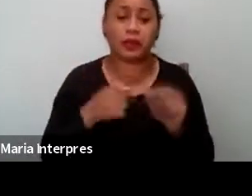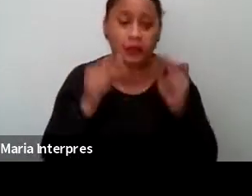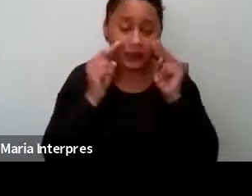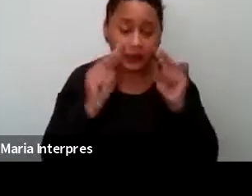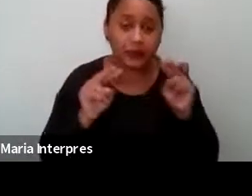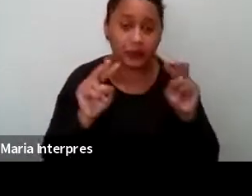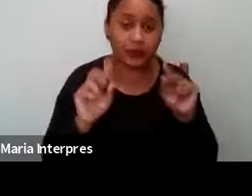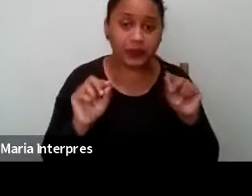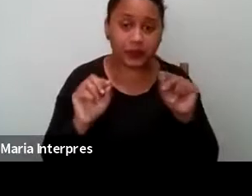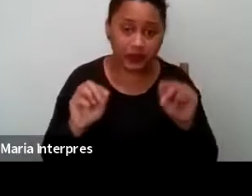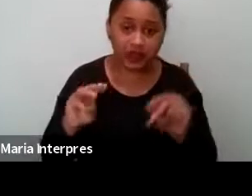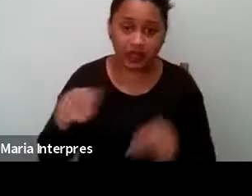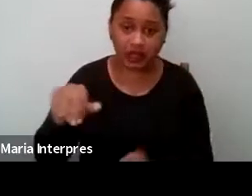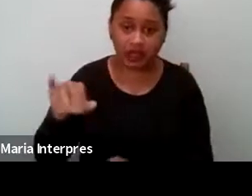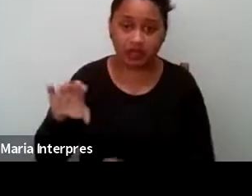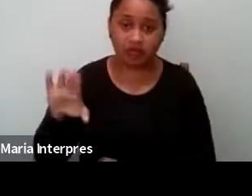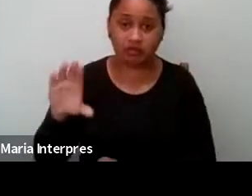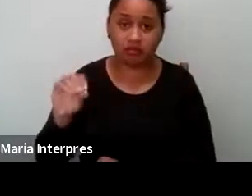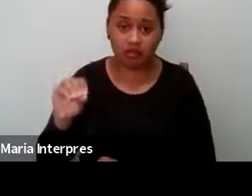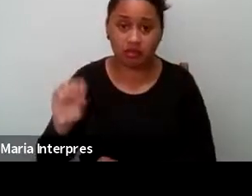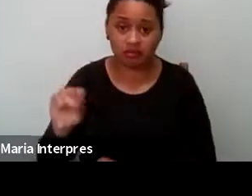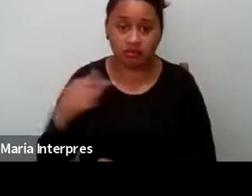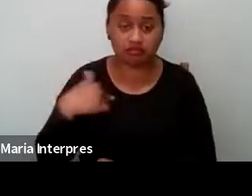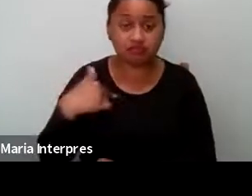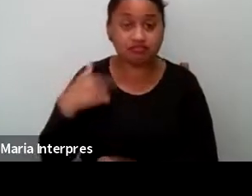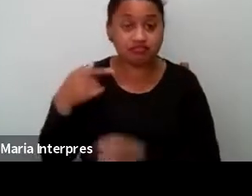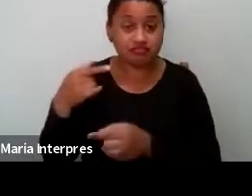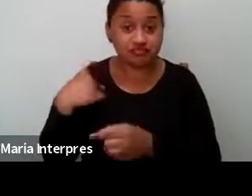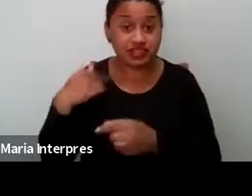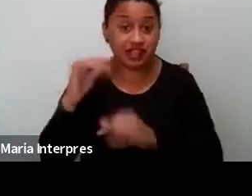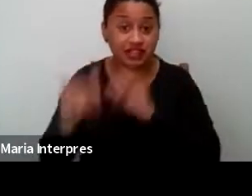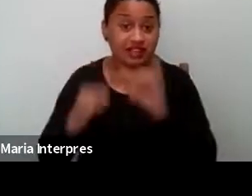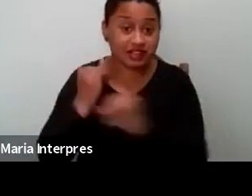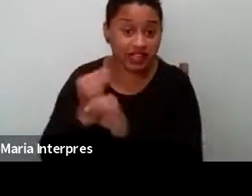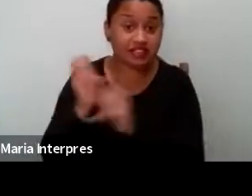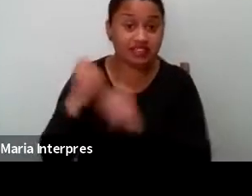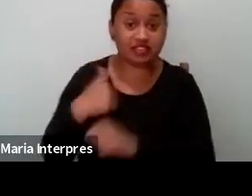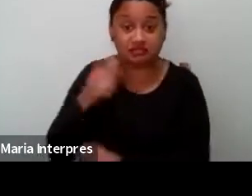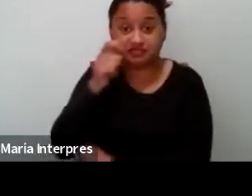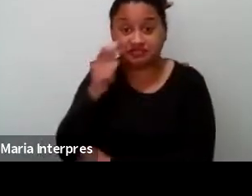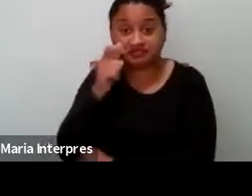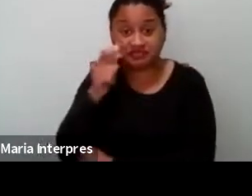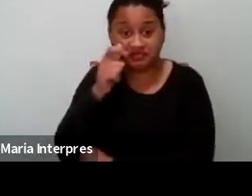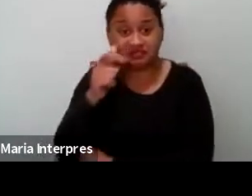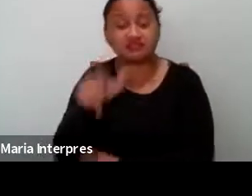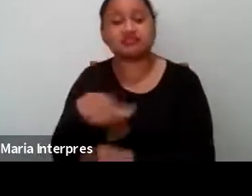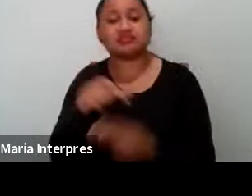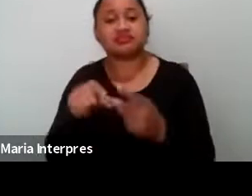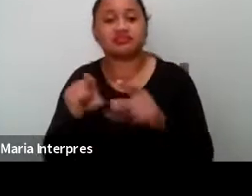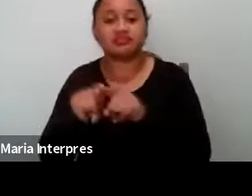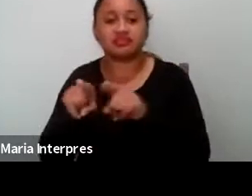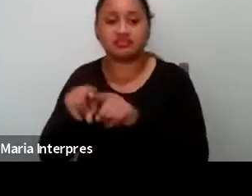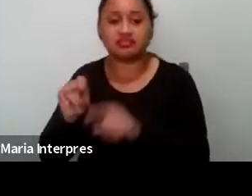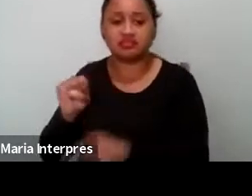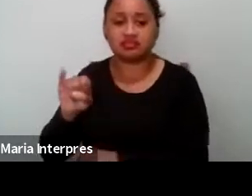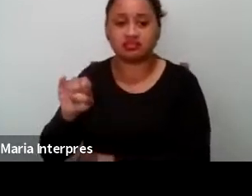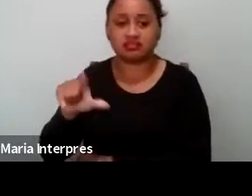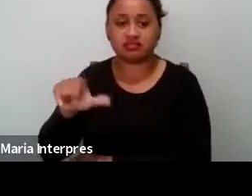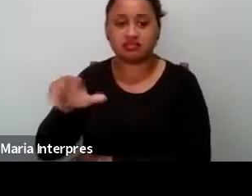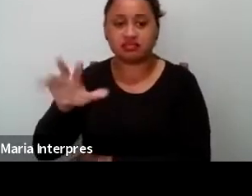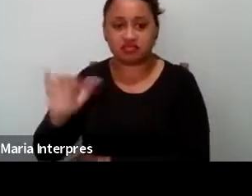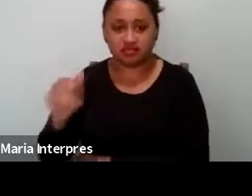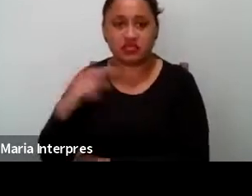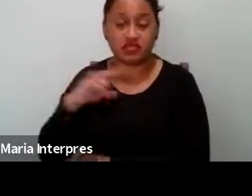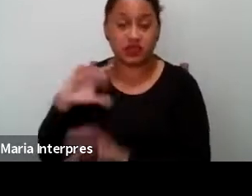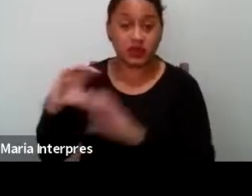Mimos, que está online, né, Rita? Que é possível acessar. Assim como a fala da Silvia, que a Cláudia Nishinig me passou, que foi do Congresso de